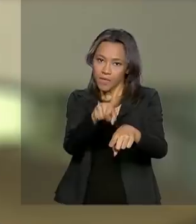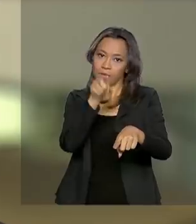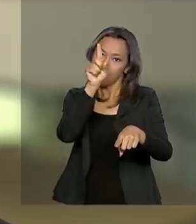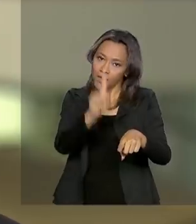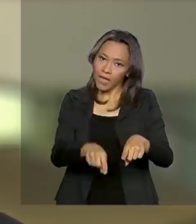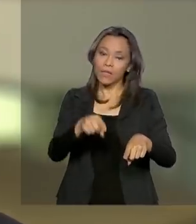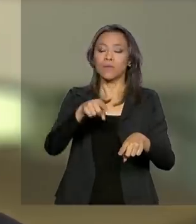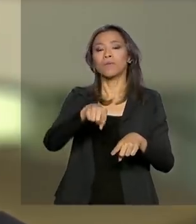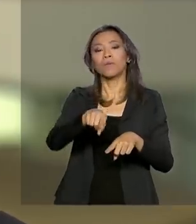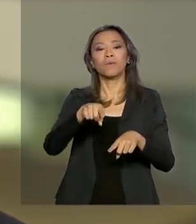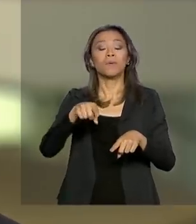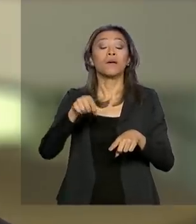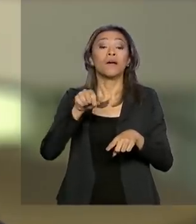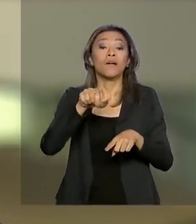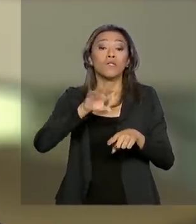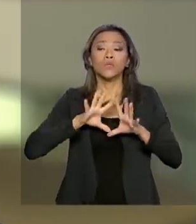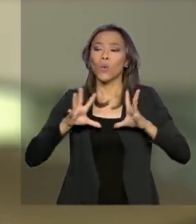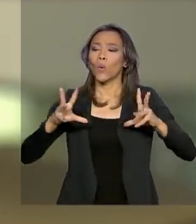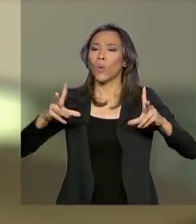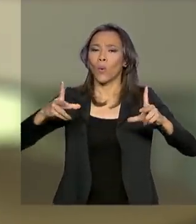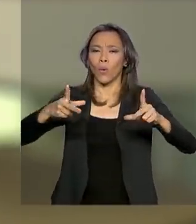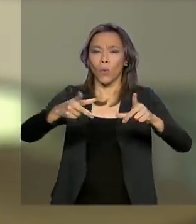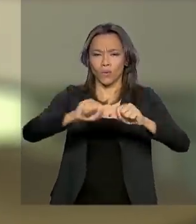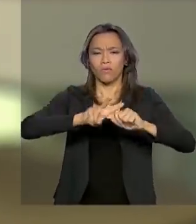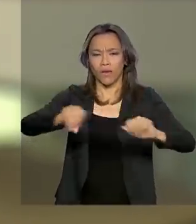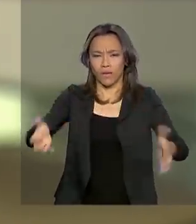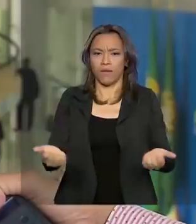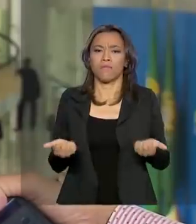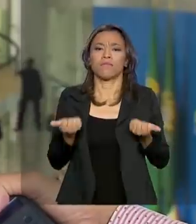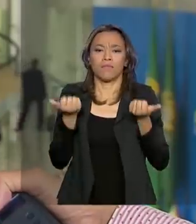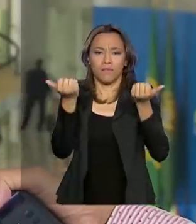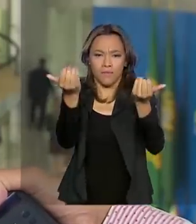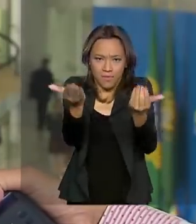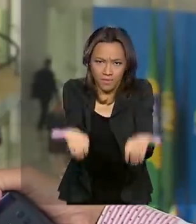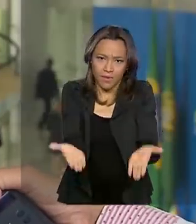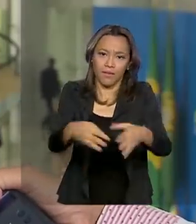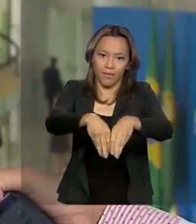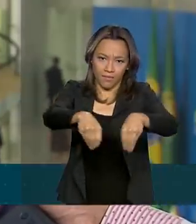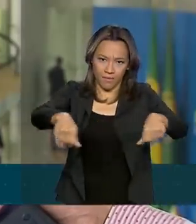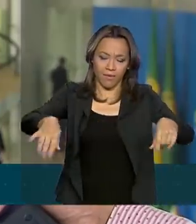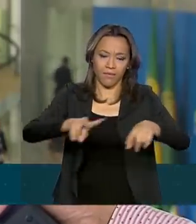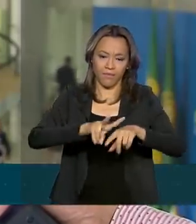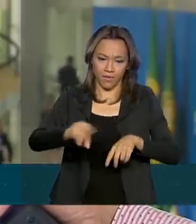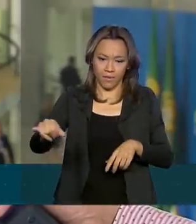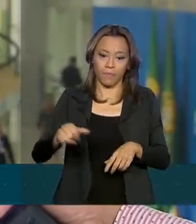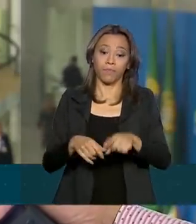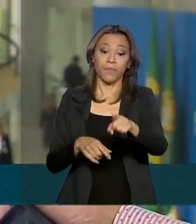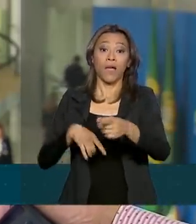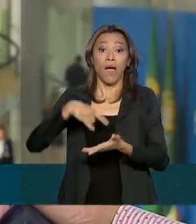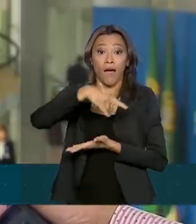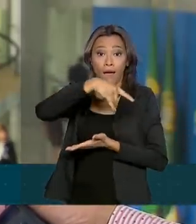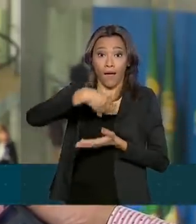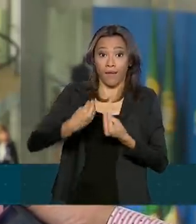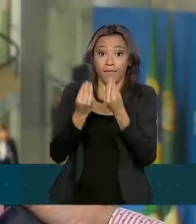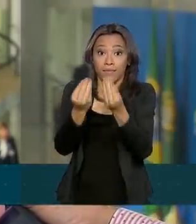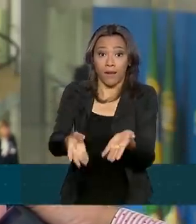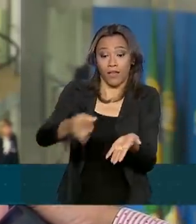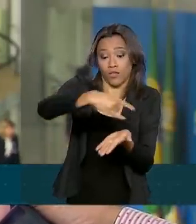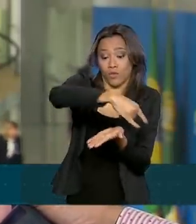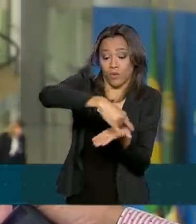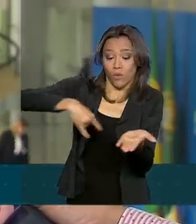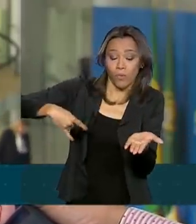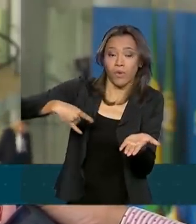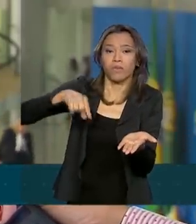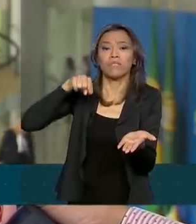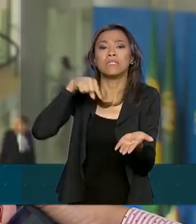Inca, todos os agricultores serão beneficiados. A regulação fundiária, a titulação, isso traz paz